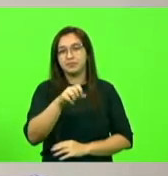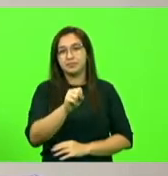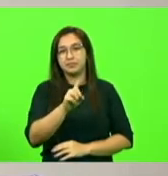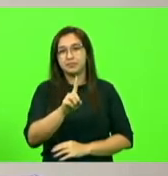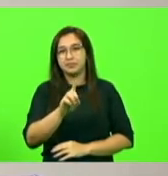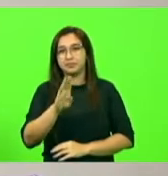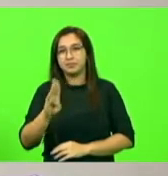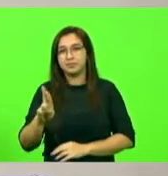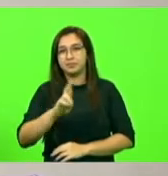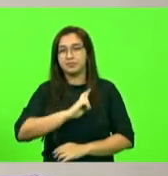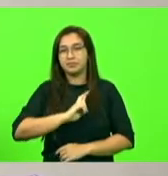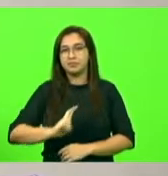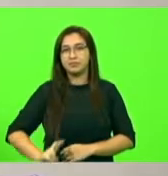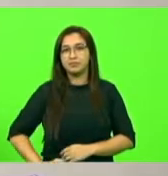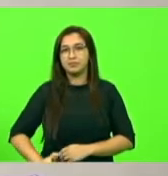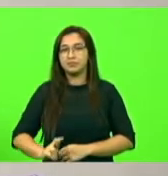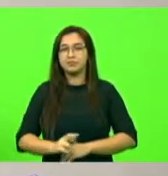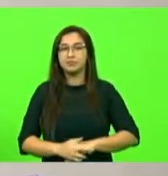-Republicanos.